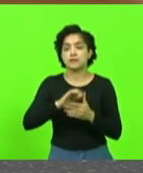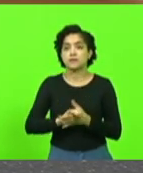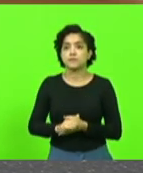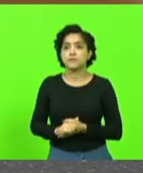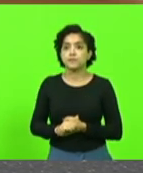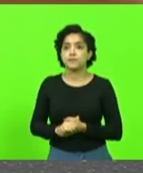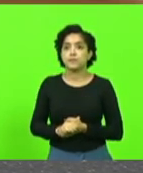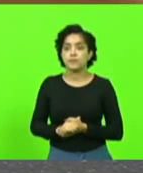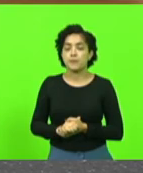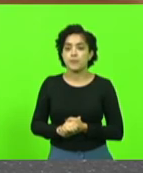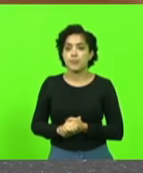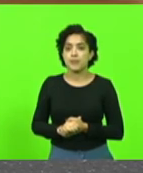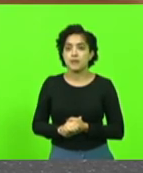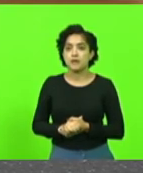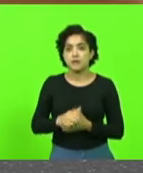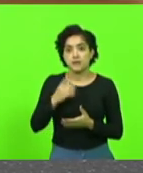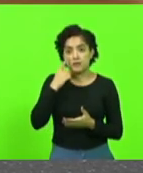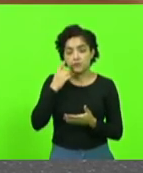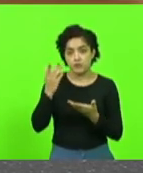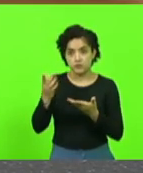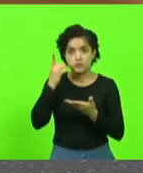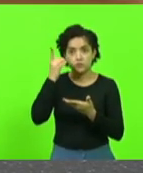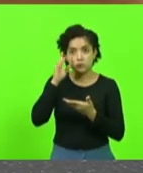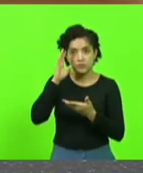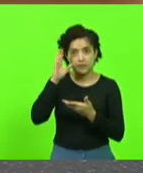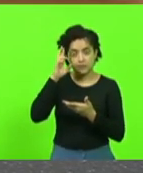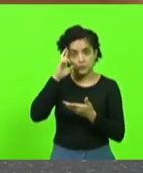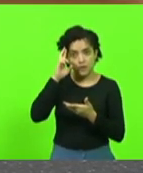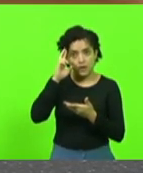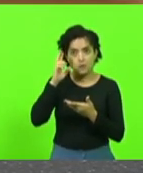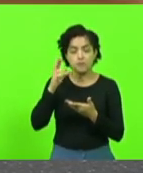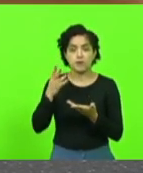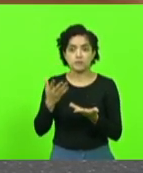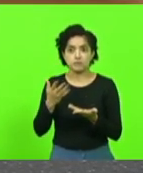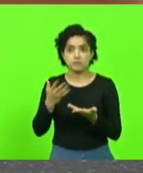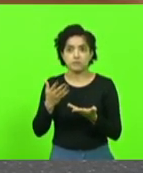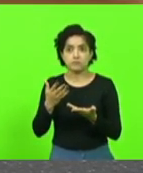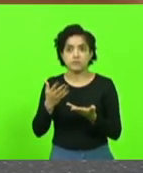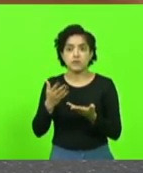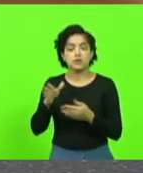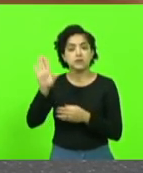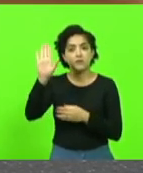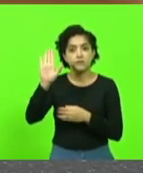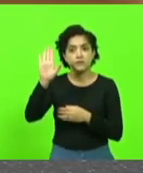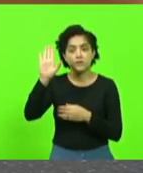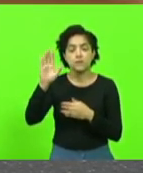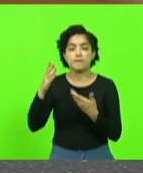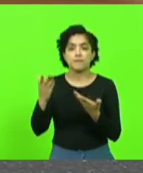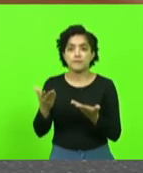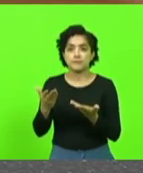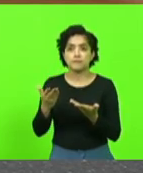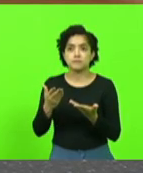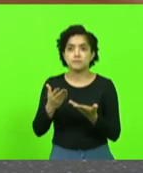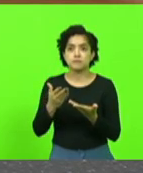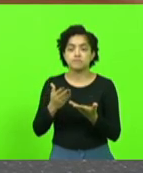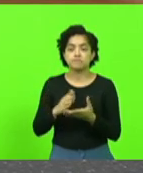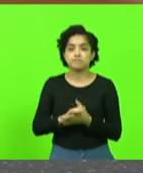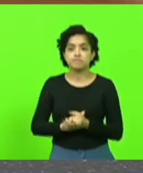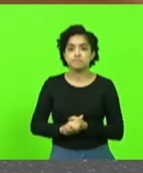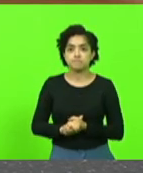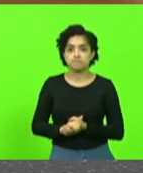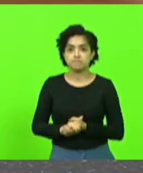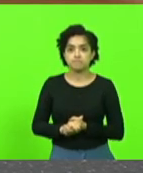deputado Alba, vejo que Vossa Excelência gostaria de nos dar uma parte e eu quero lhe ouvir com muita alegria.